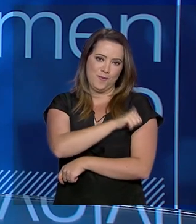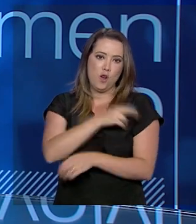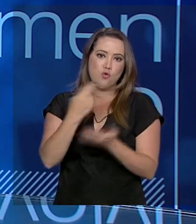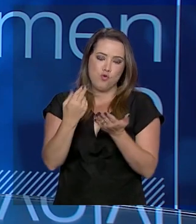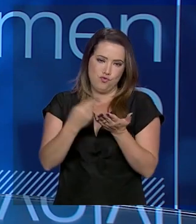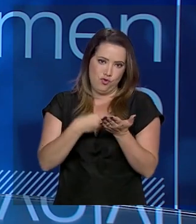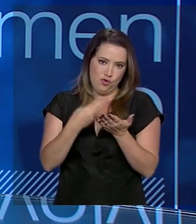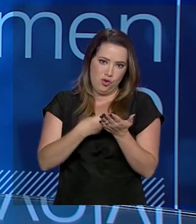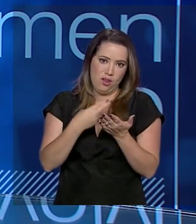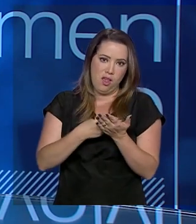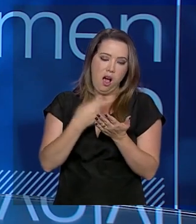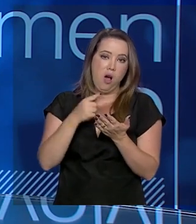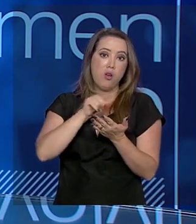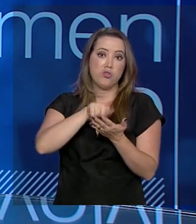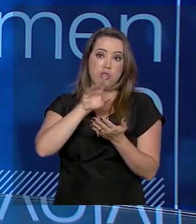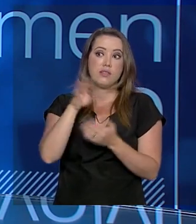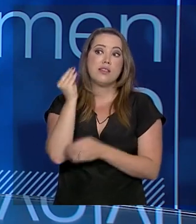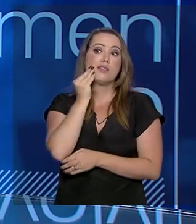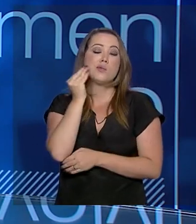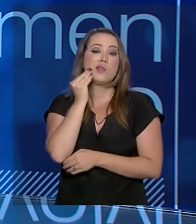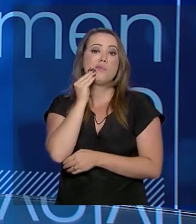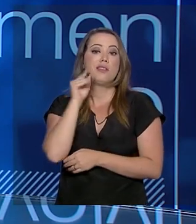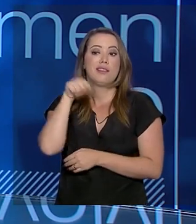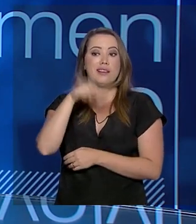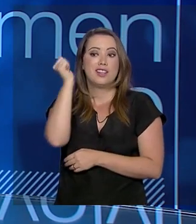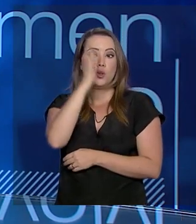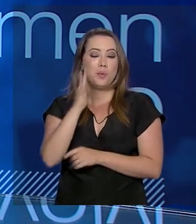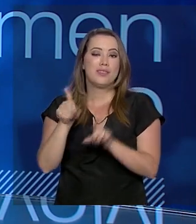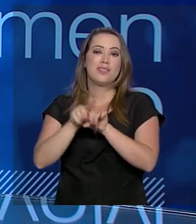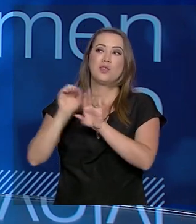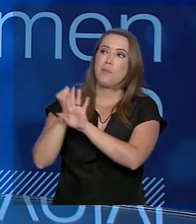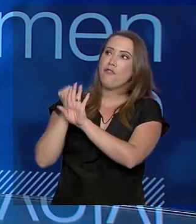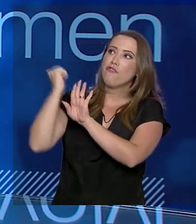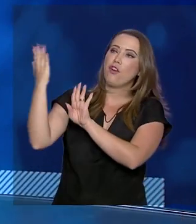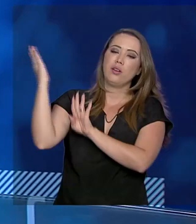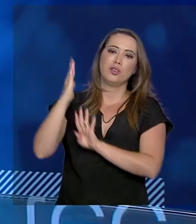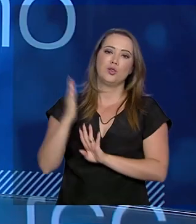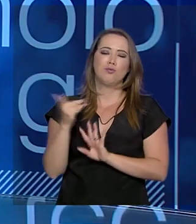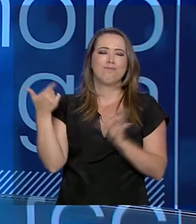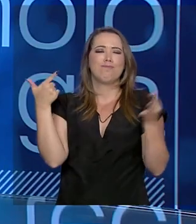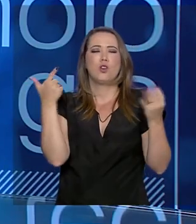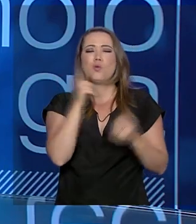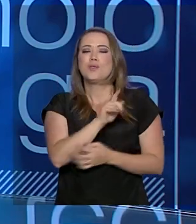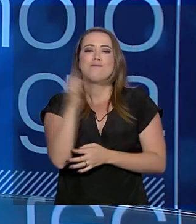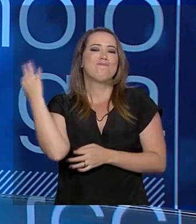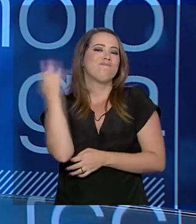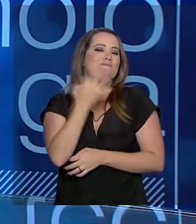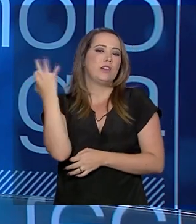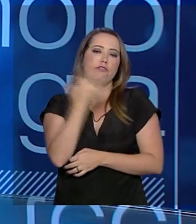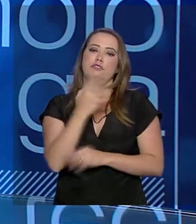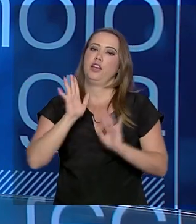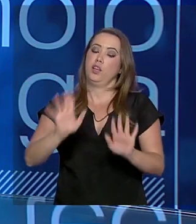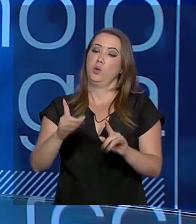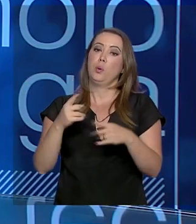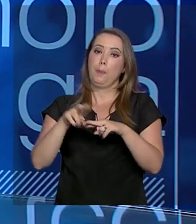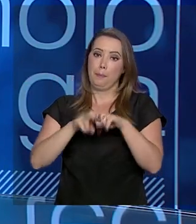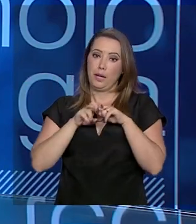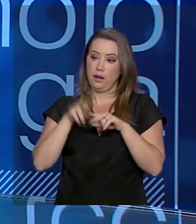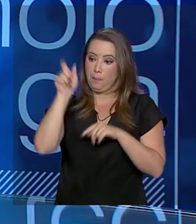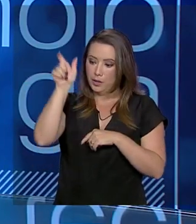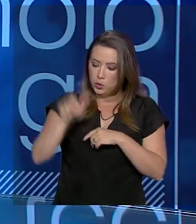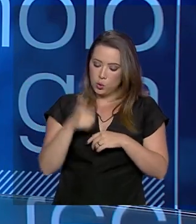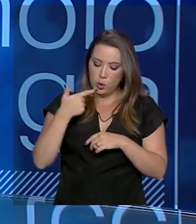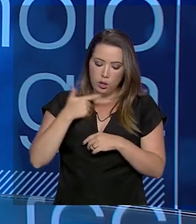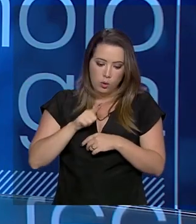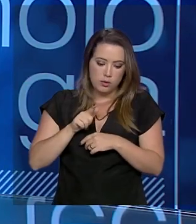já está sendo testado em vários hospitais, tanto dentro do Brasil quanto fora do Brasil, com sucesso absoluto, tanto por parte do paciente